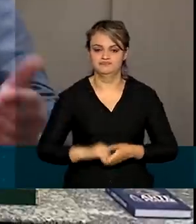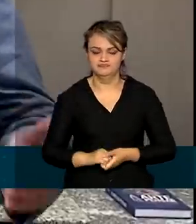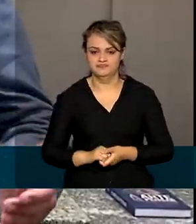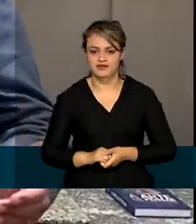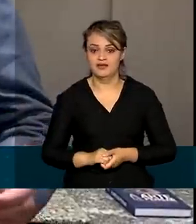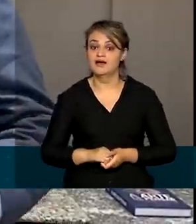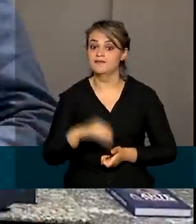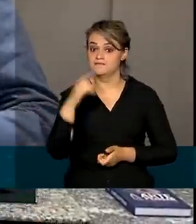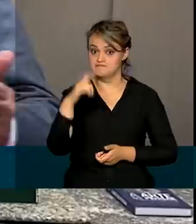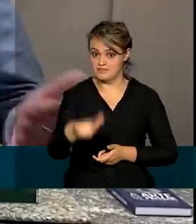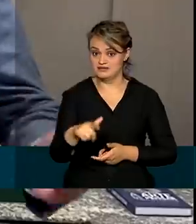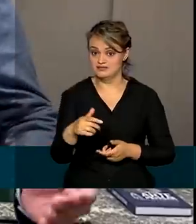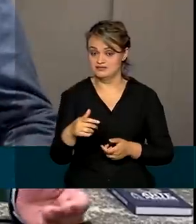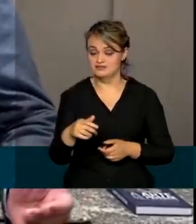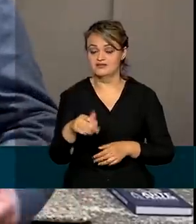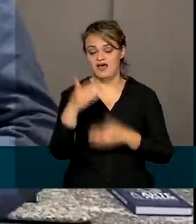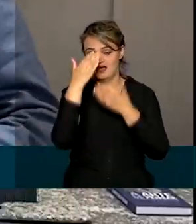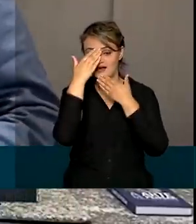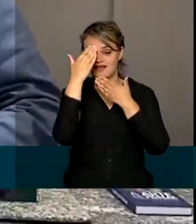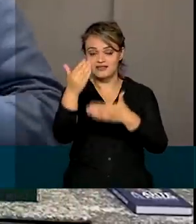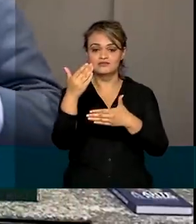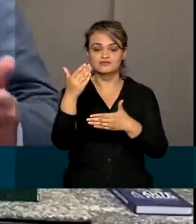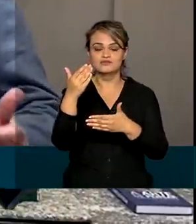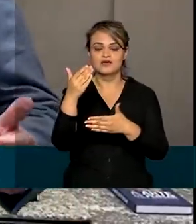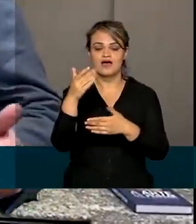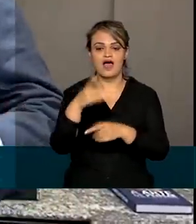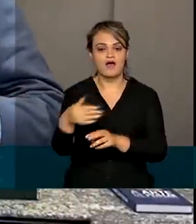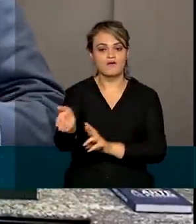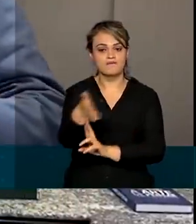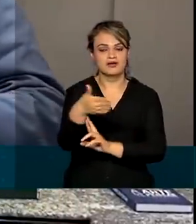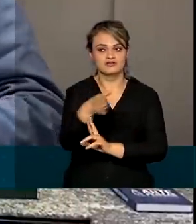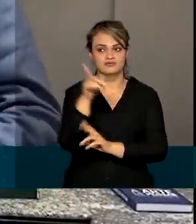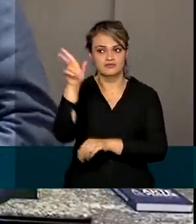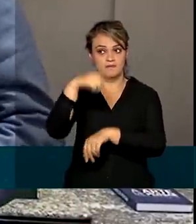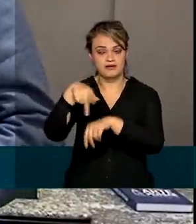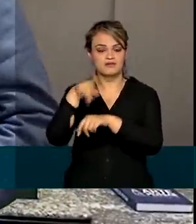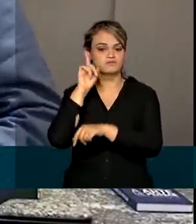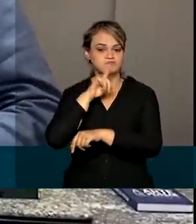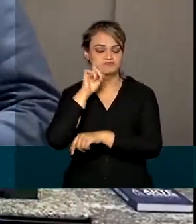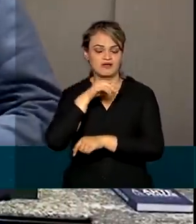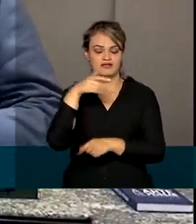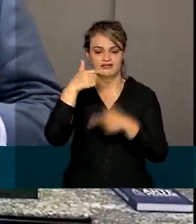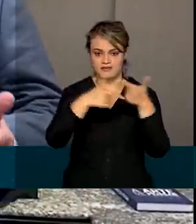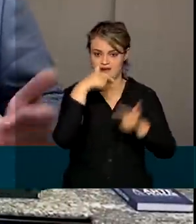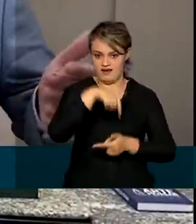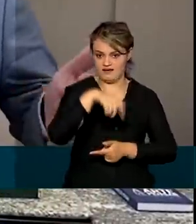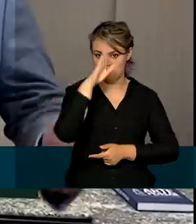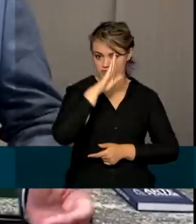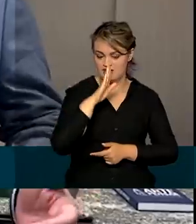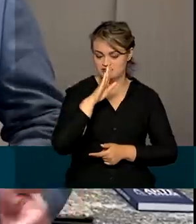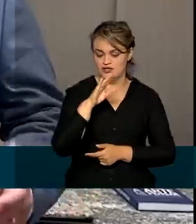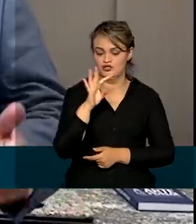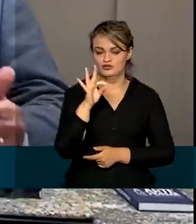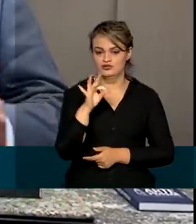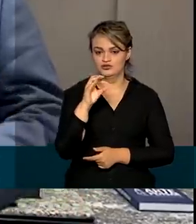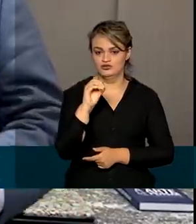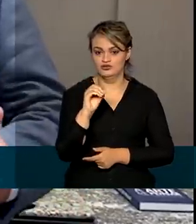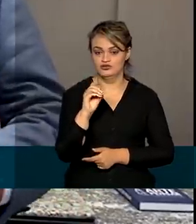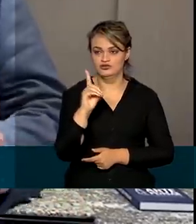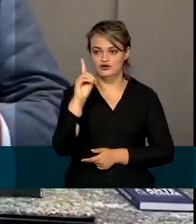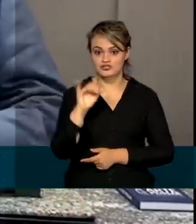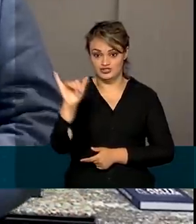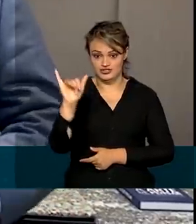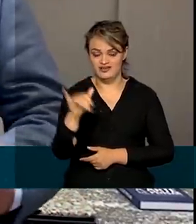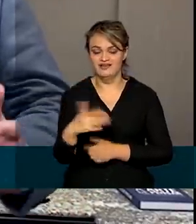Aproveito a oportunidade para agradecer ao embaixador dos Estados Unidos do Brasil, Todd Chapman, pelo